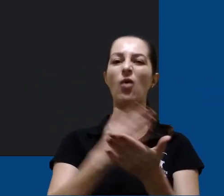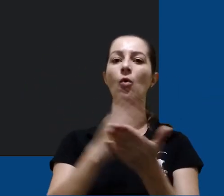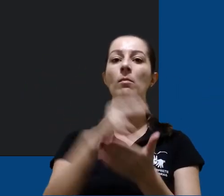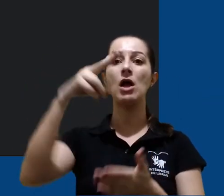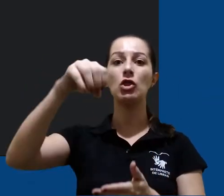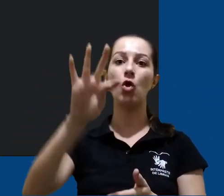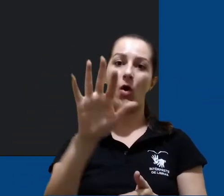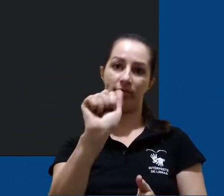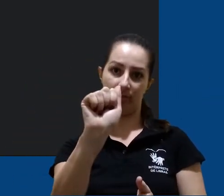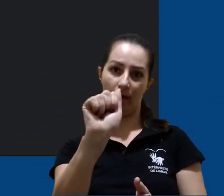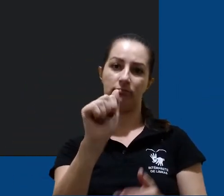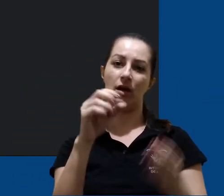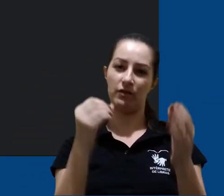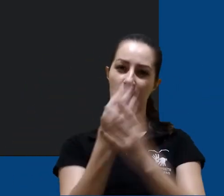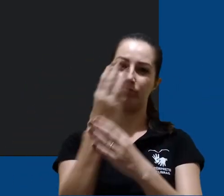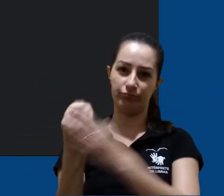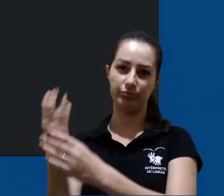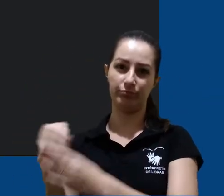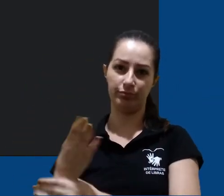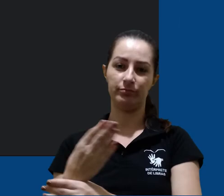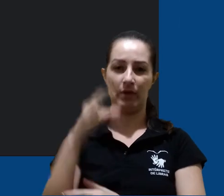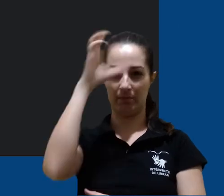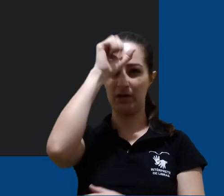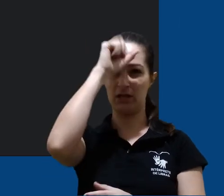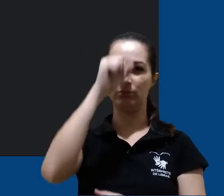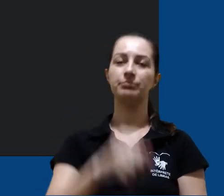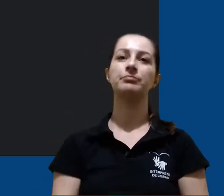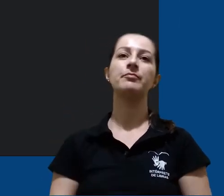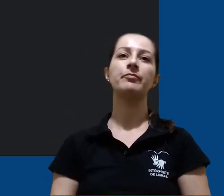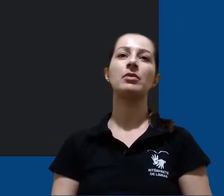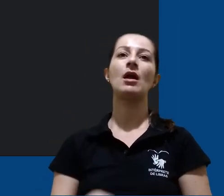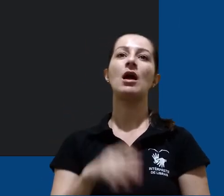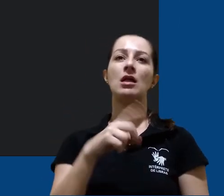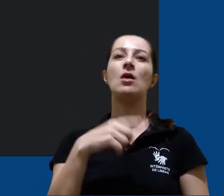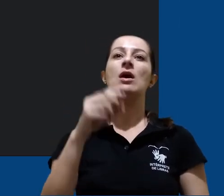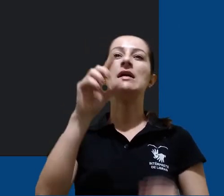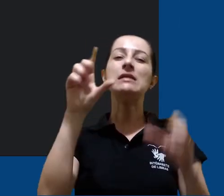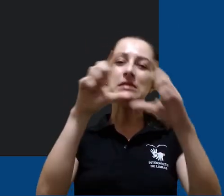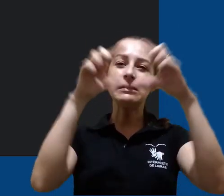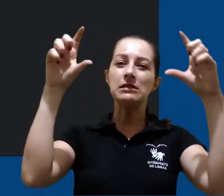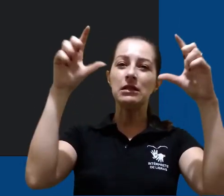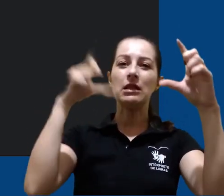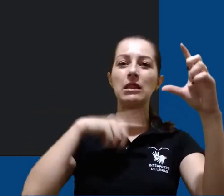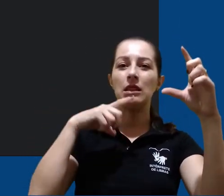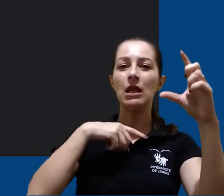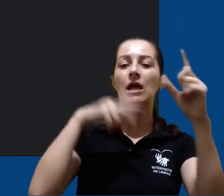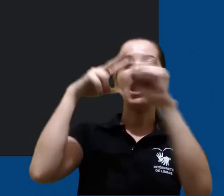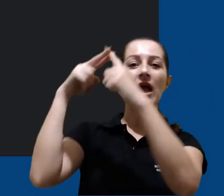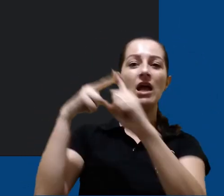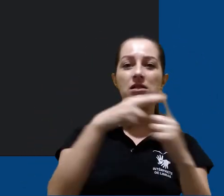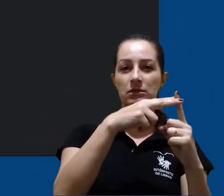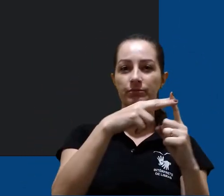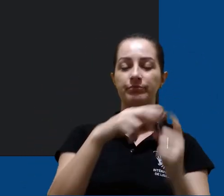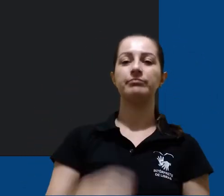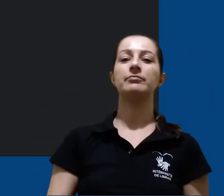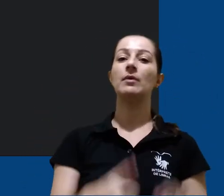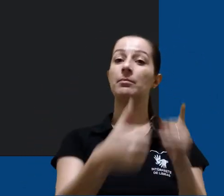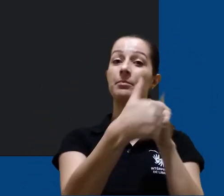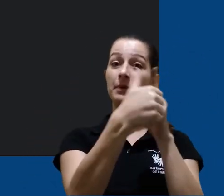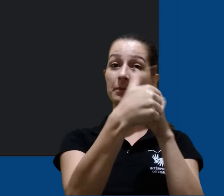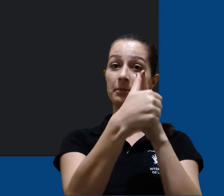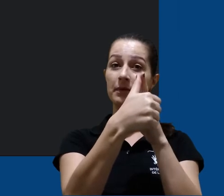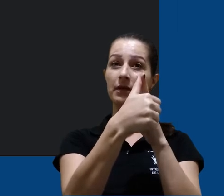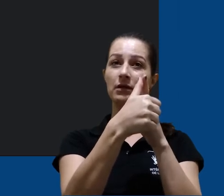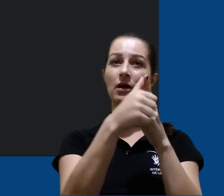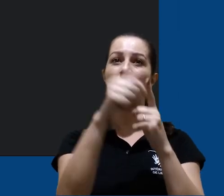aprendemos a editá-las. Na parte inferior da janela de criação de notas, temos algumas opções de edição. A primeira delas